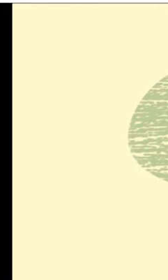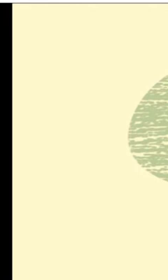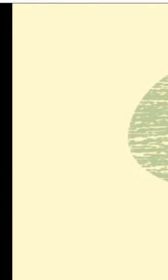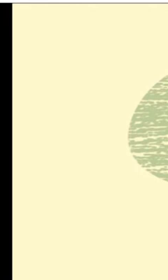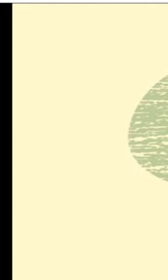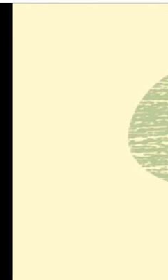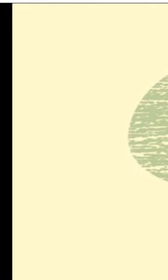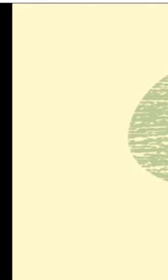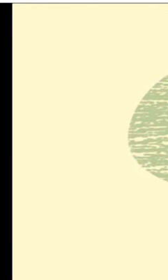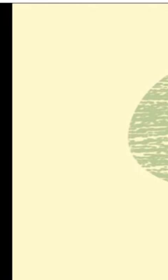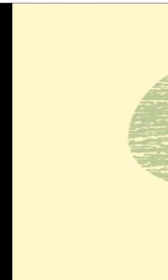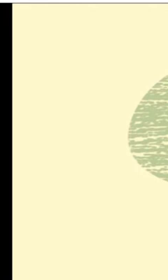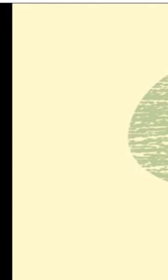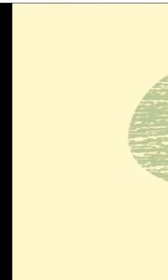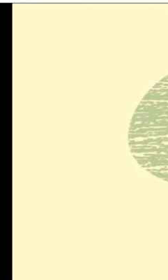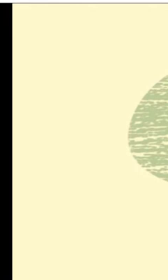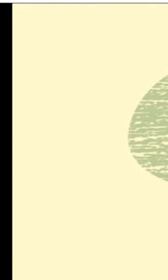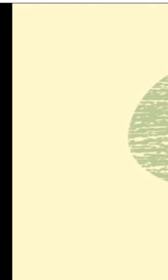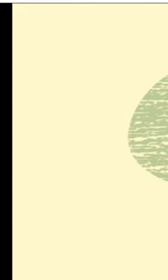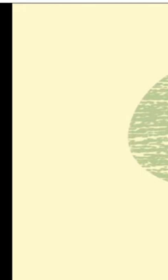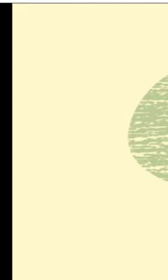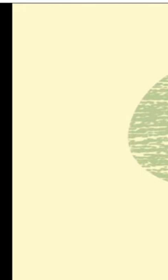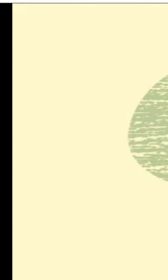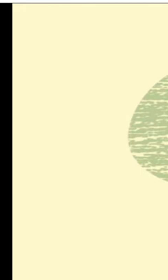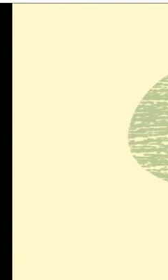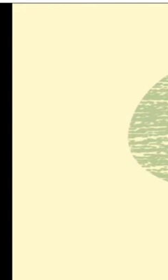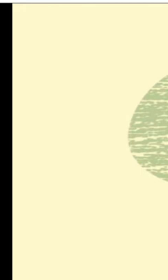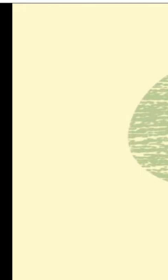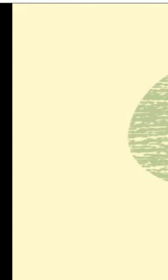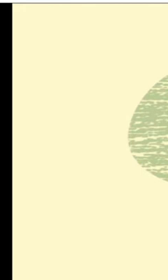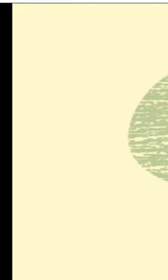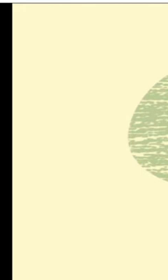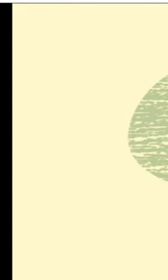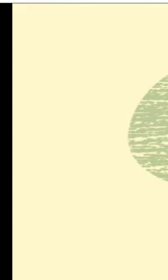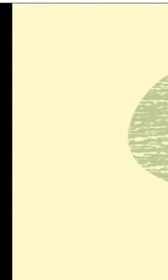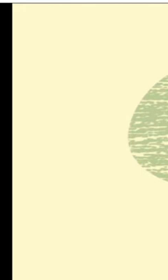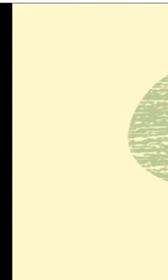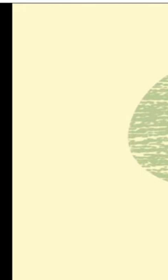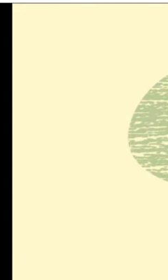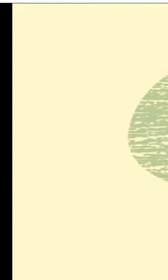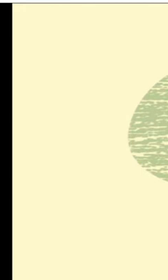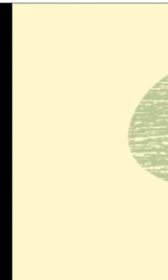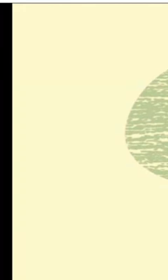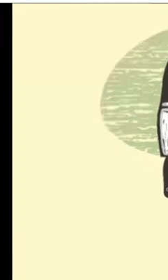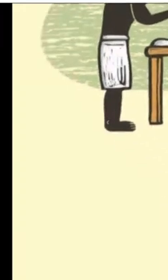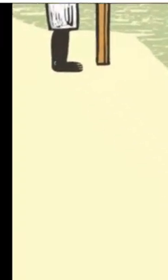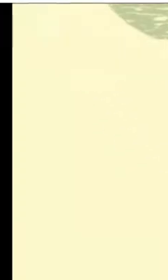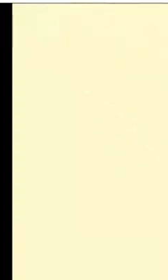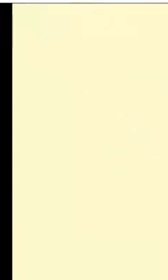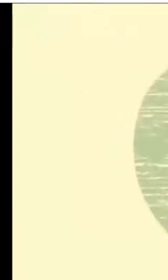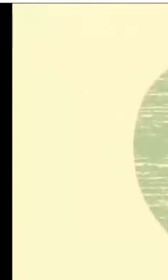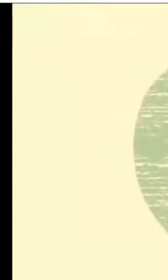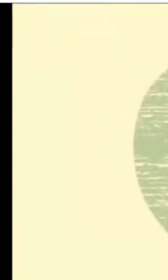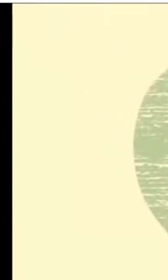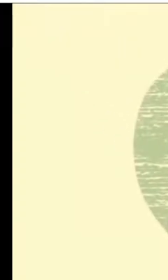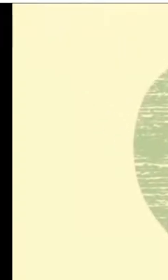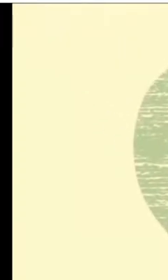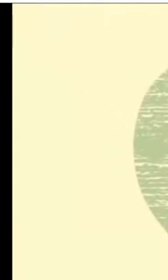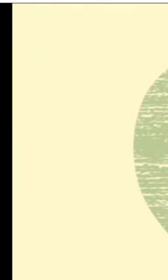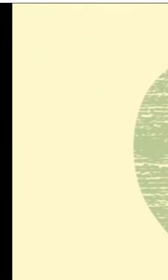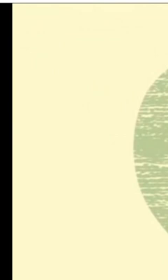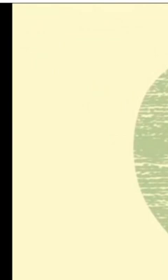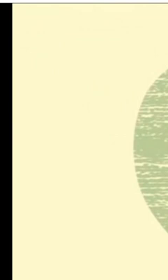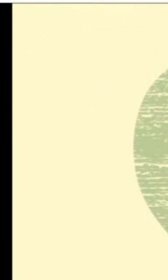melaço ficava nessas formas até se separarem diferentes tipos de açúcar. Após essa etapa, o